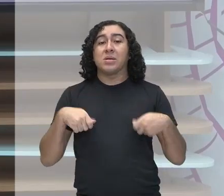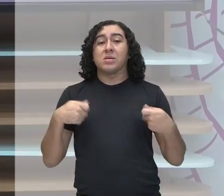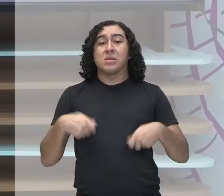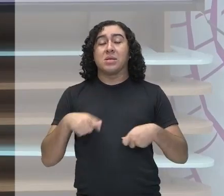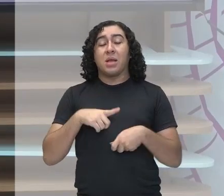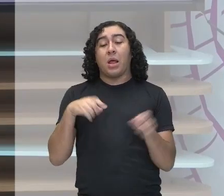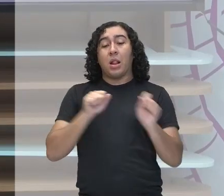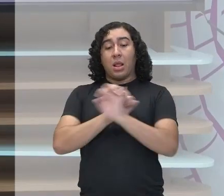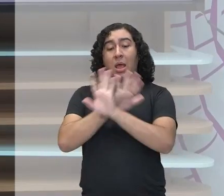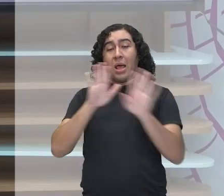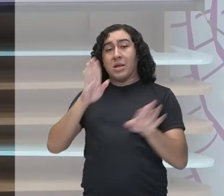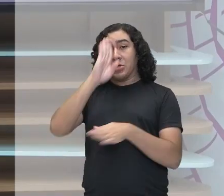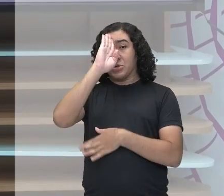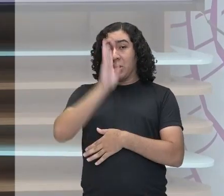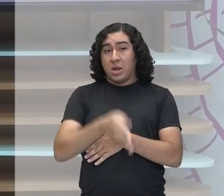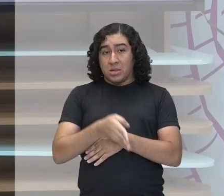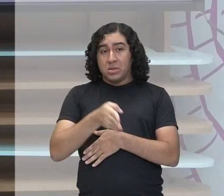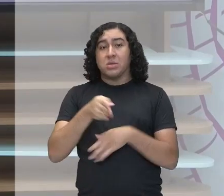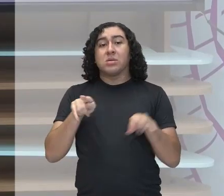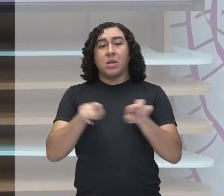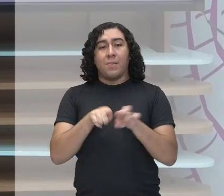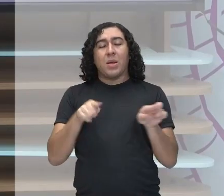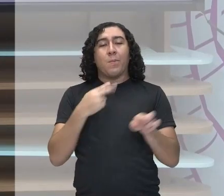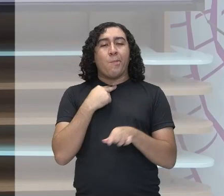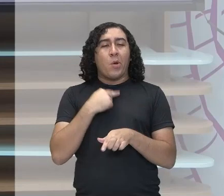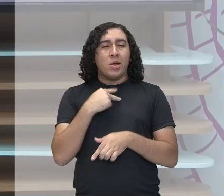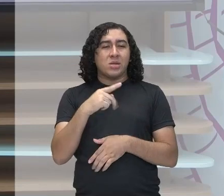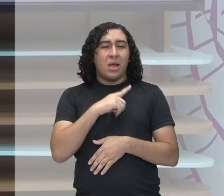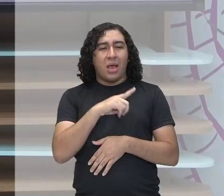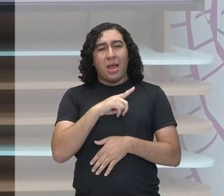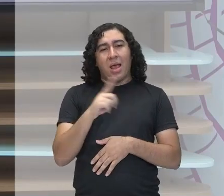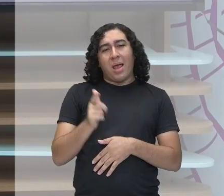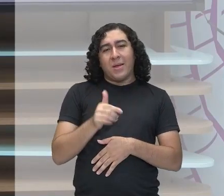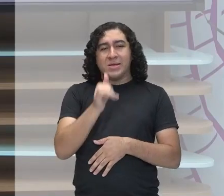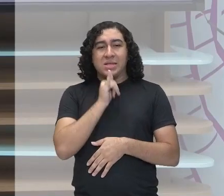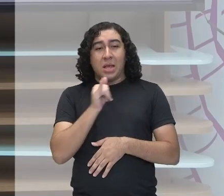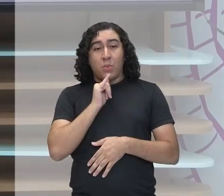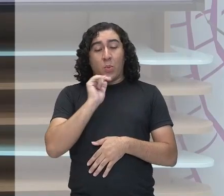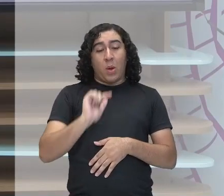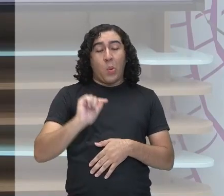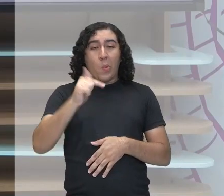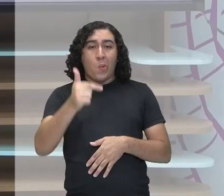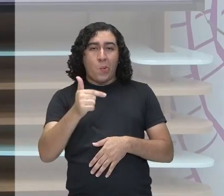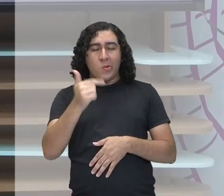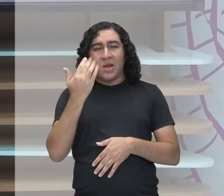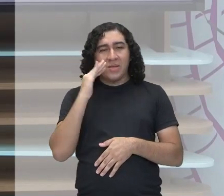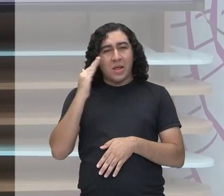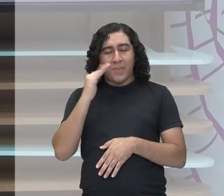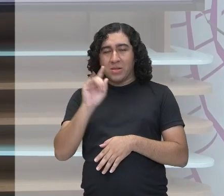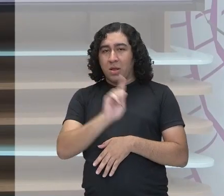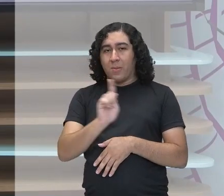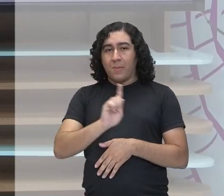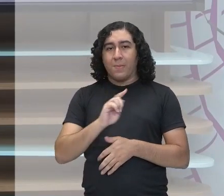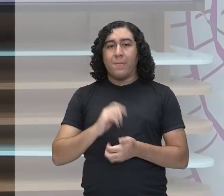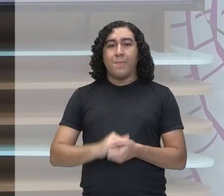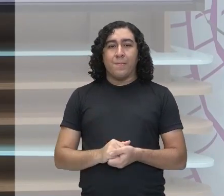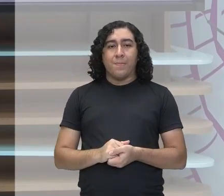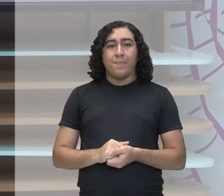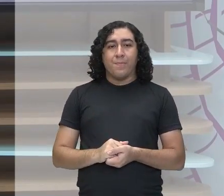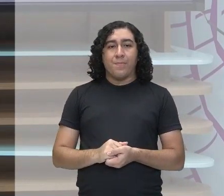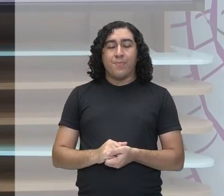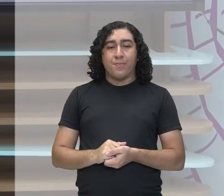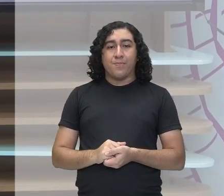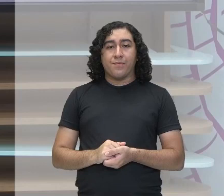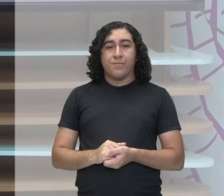claras, diretas, né? Não pode ter uma outra interpretação, né? Aqui está